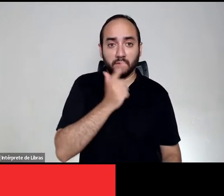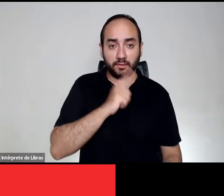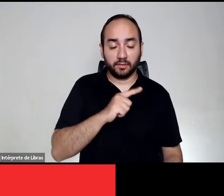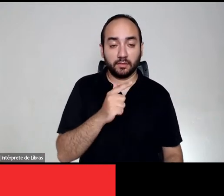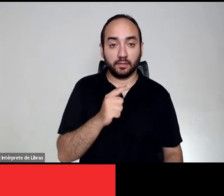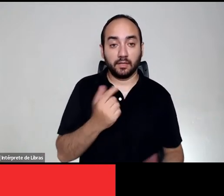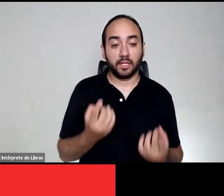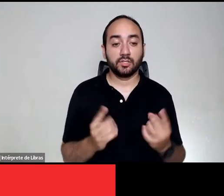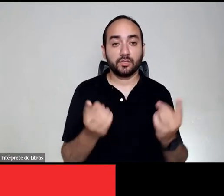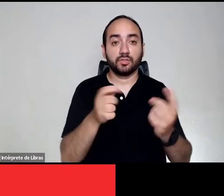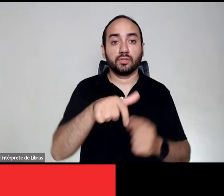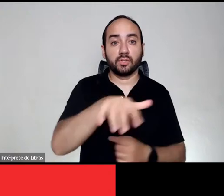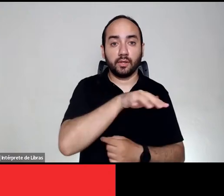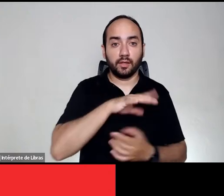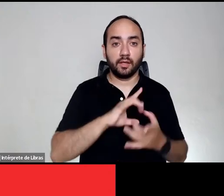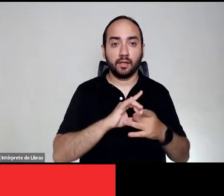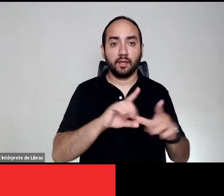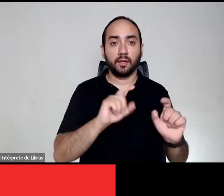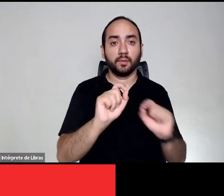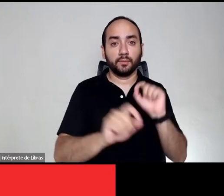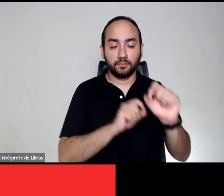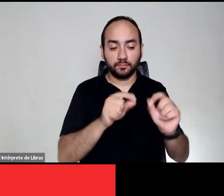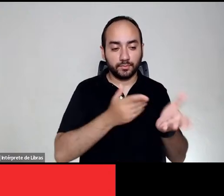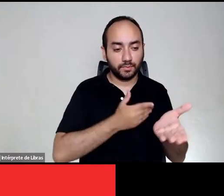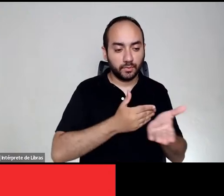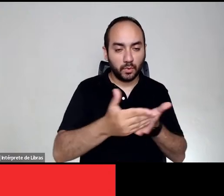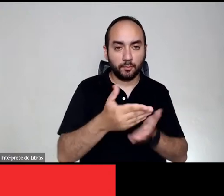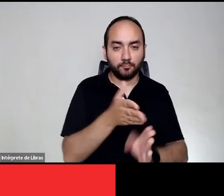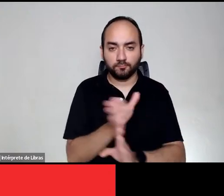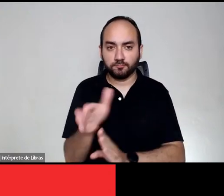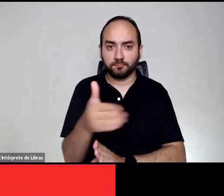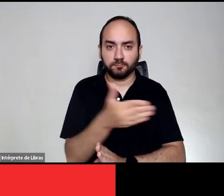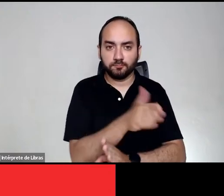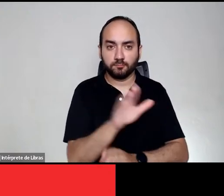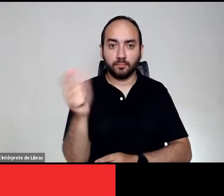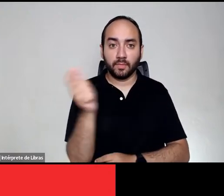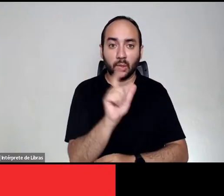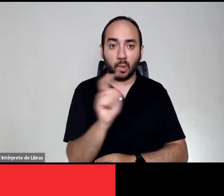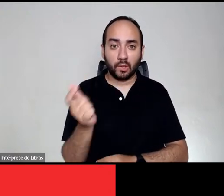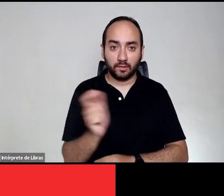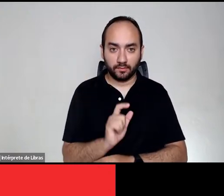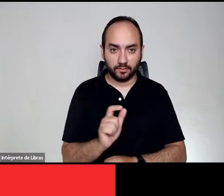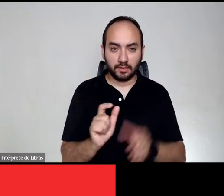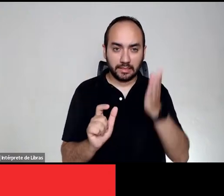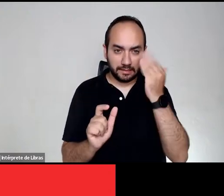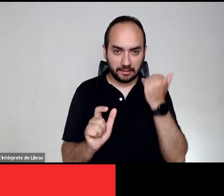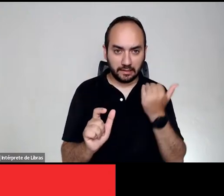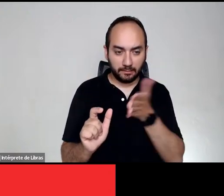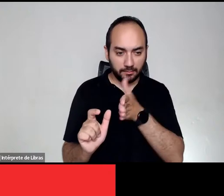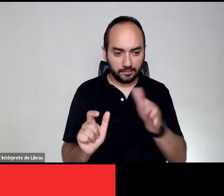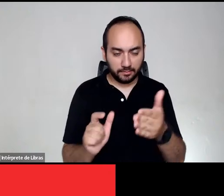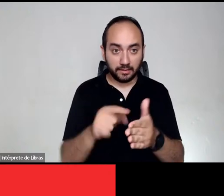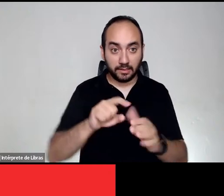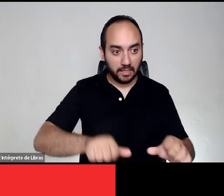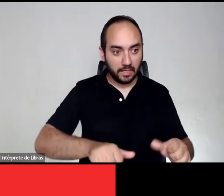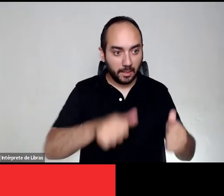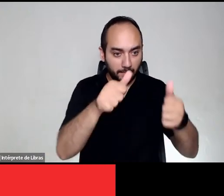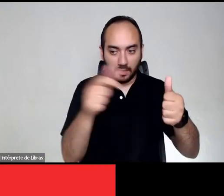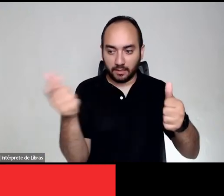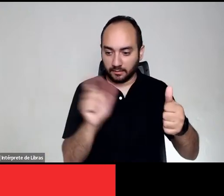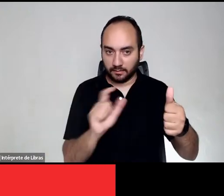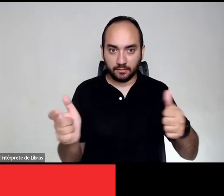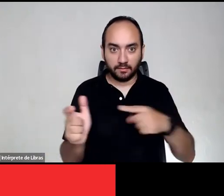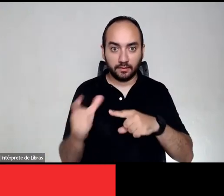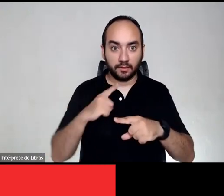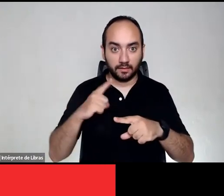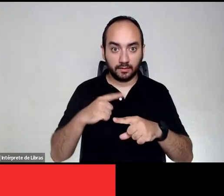digital, ser livre é começar por driblar o algoritmo. E vocês sabem que se driblando o algoritmo, vocês estão melhorando ele, porque ele vai